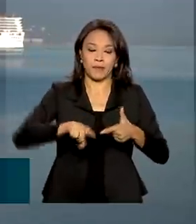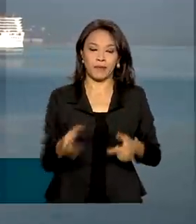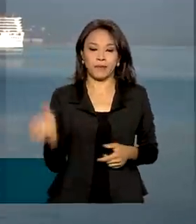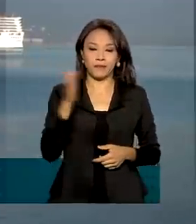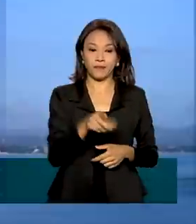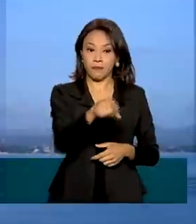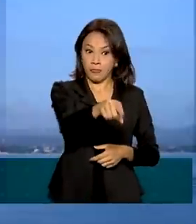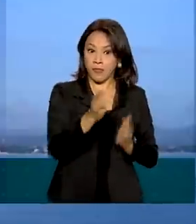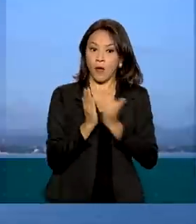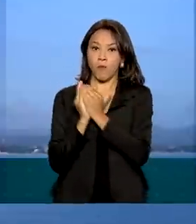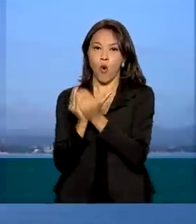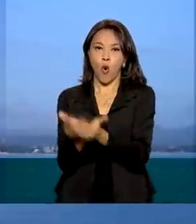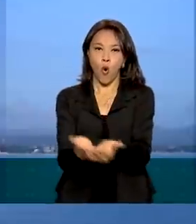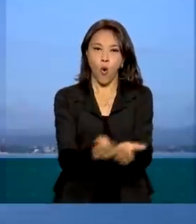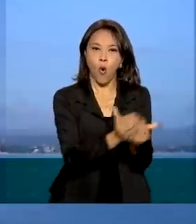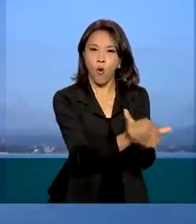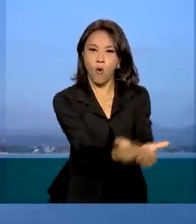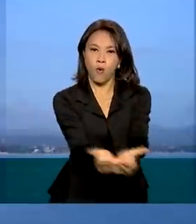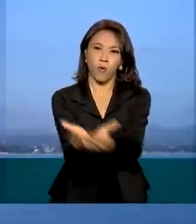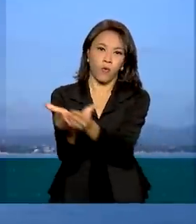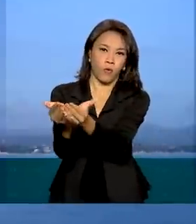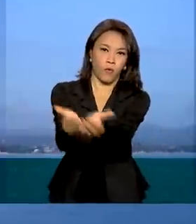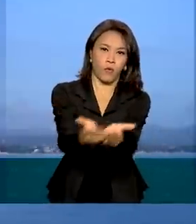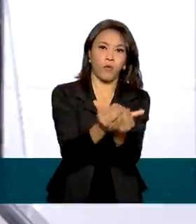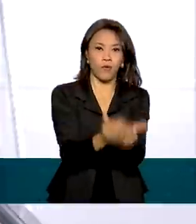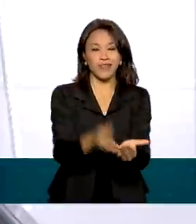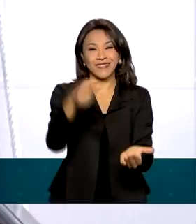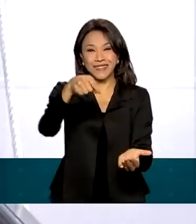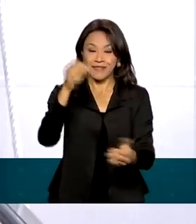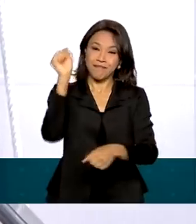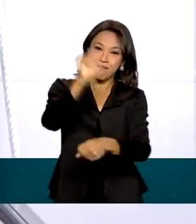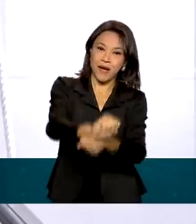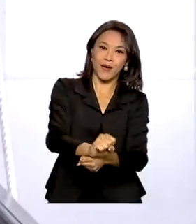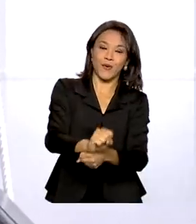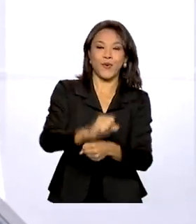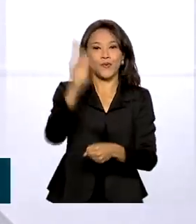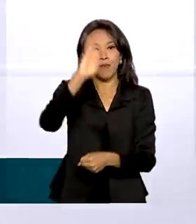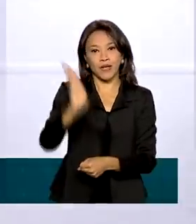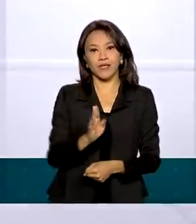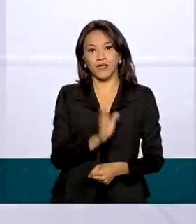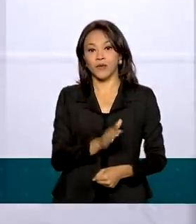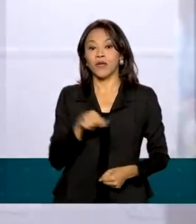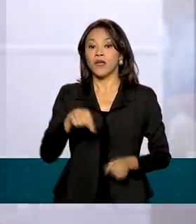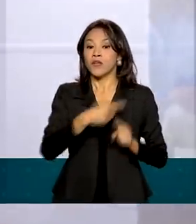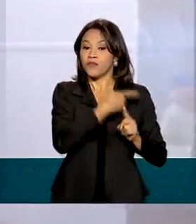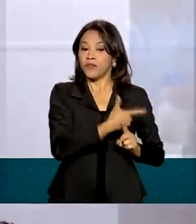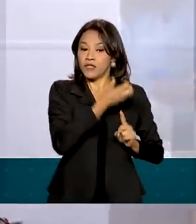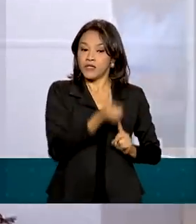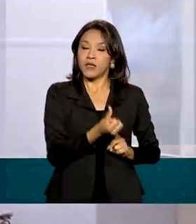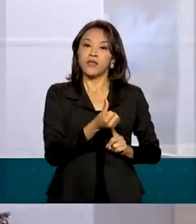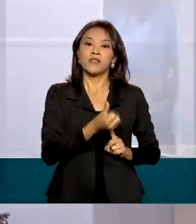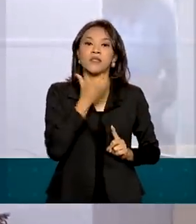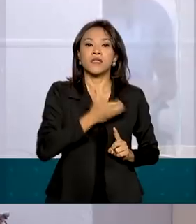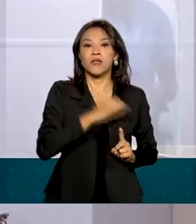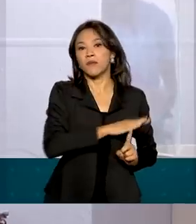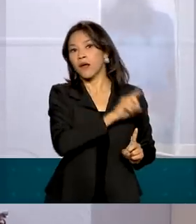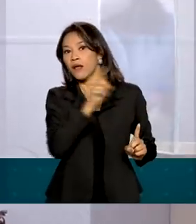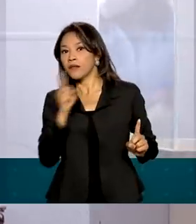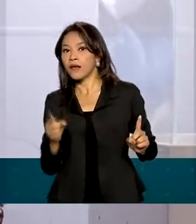nos navios interrompeu passeio pela costa brasileira. Entre 26 de dezembro e 3 de janeiro,